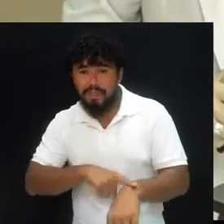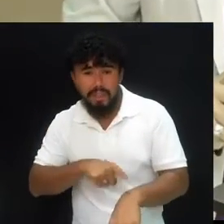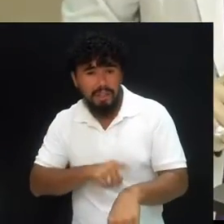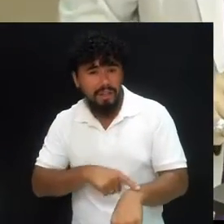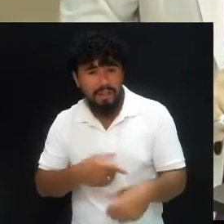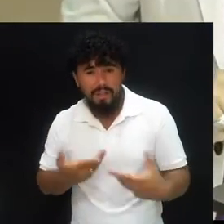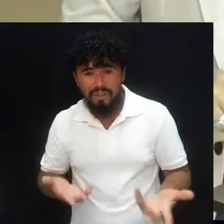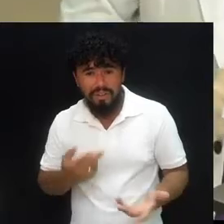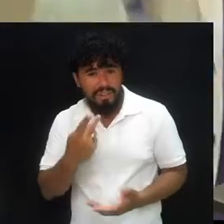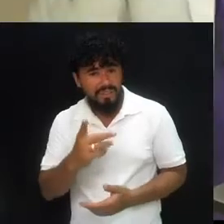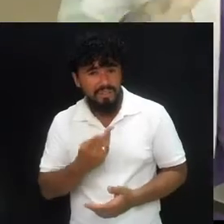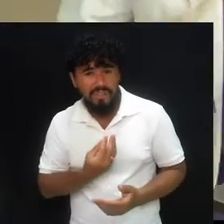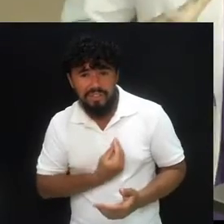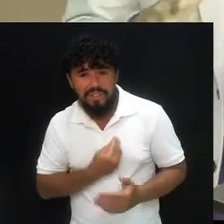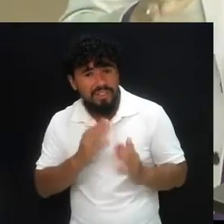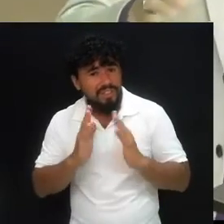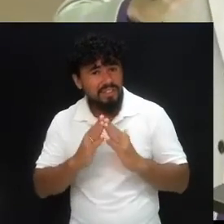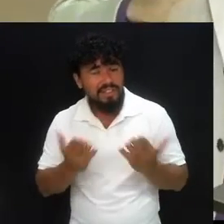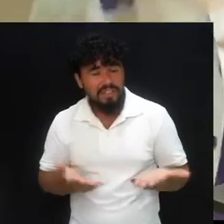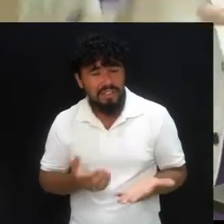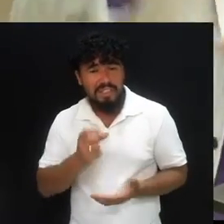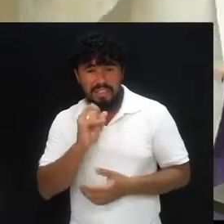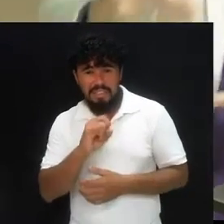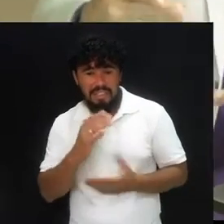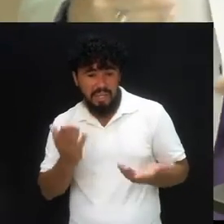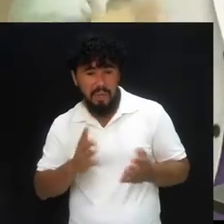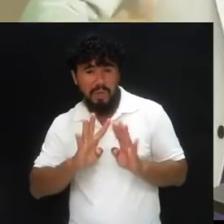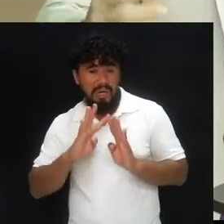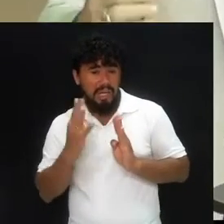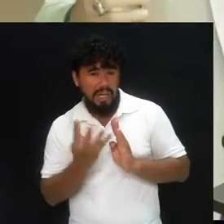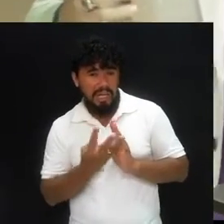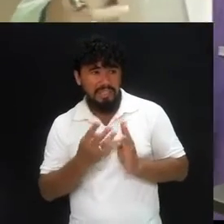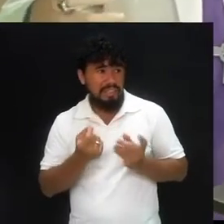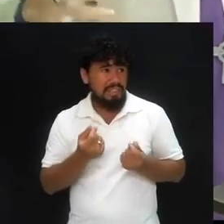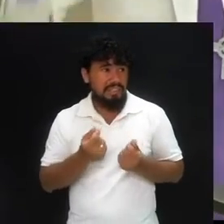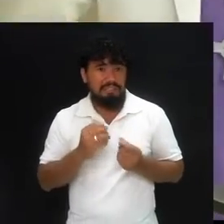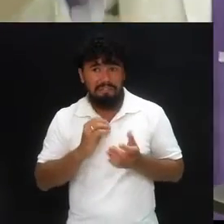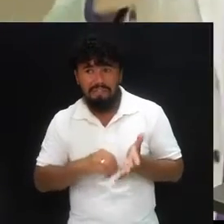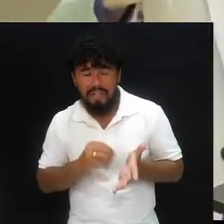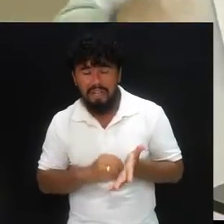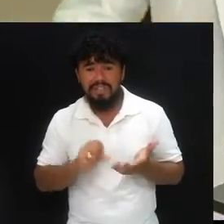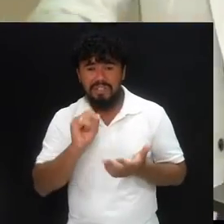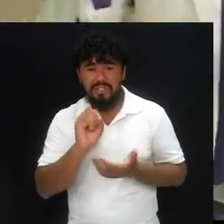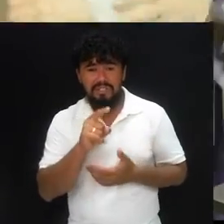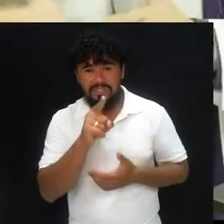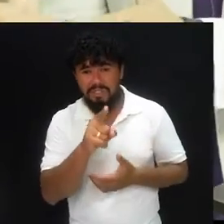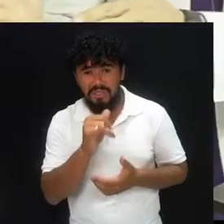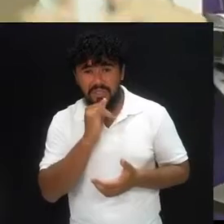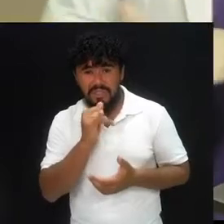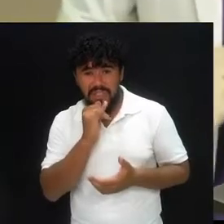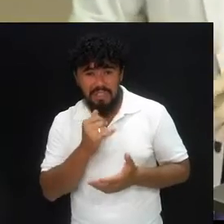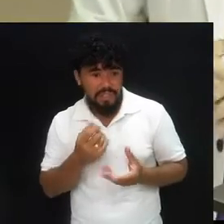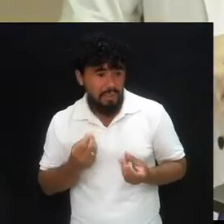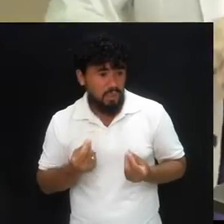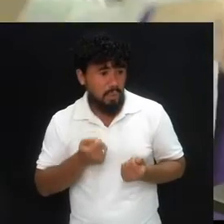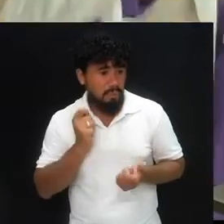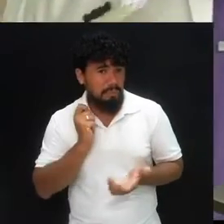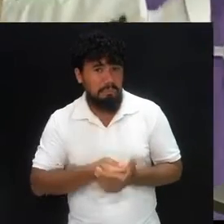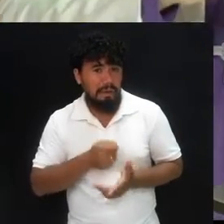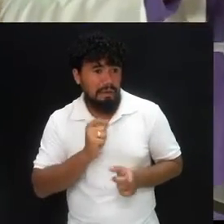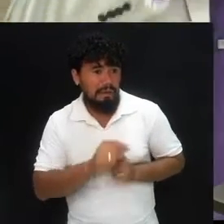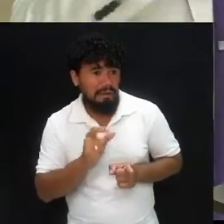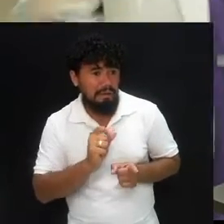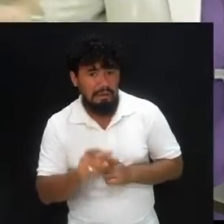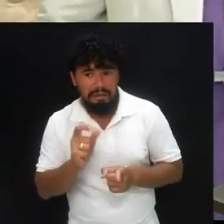na sua casa. Mesmo que na quarentena o desafio financeiro seja grande, ainda que você não saiba como vai pagar as contas.